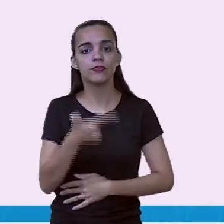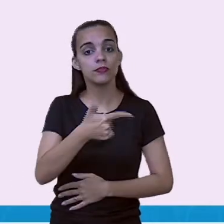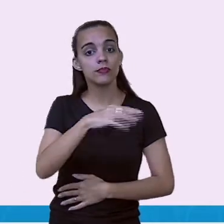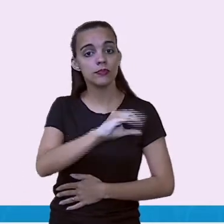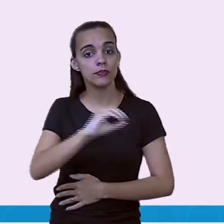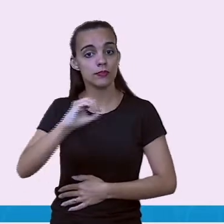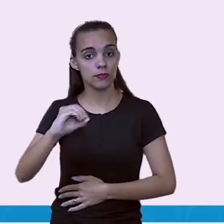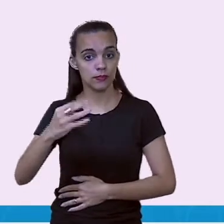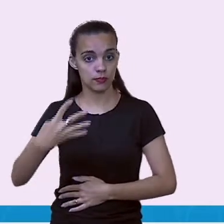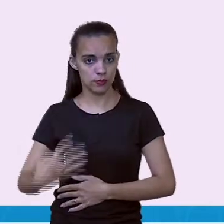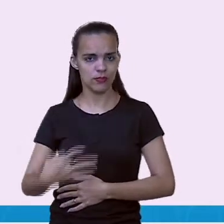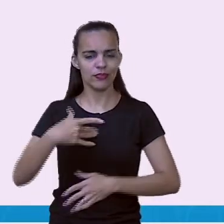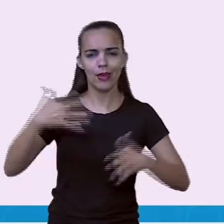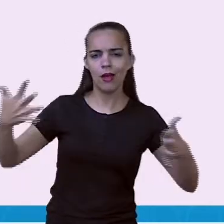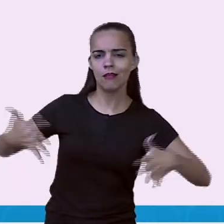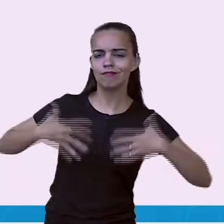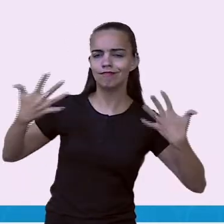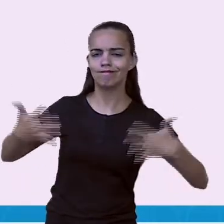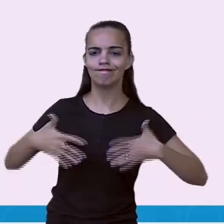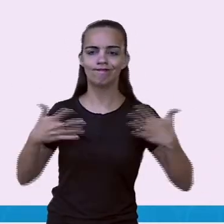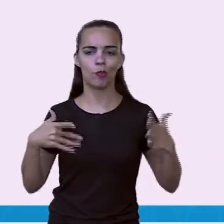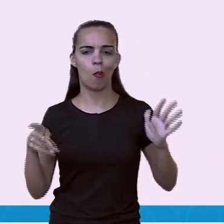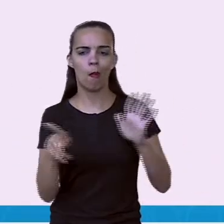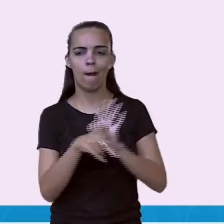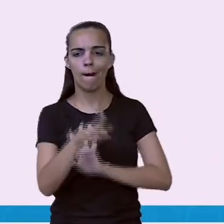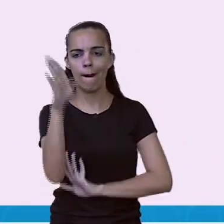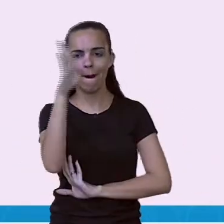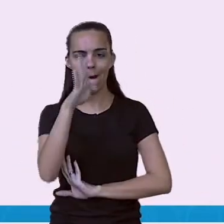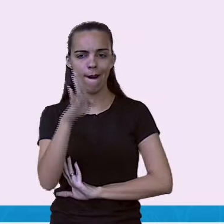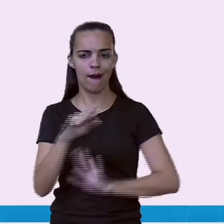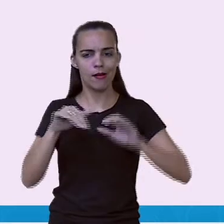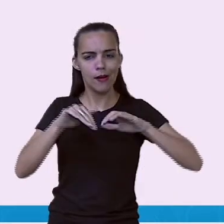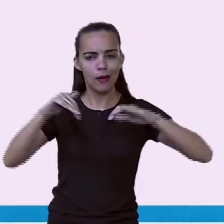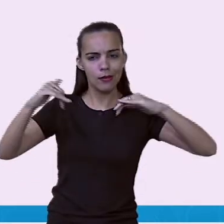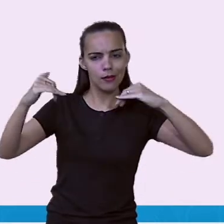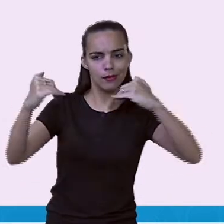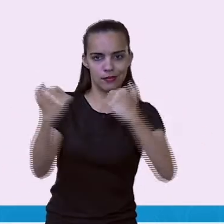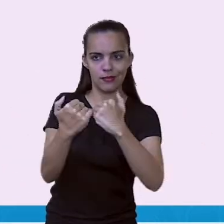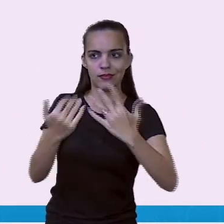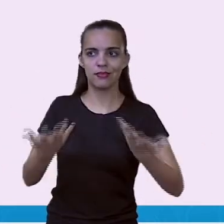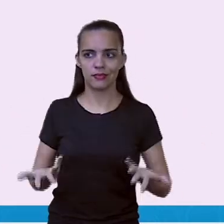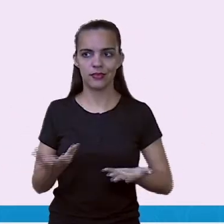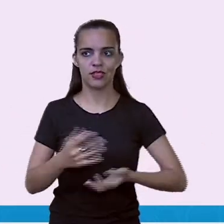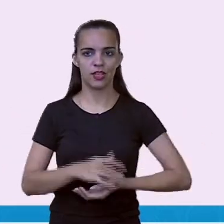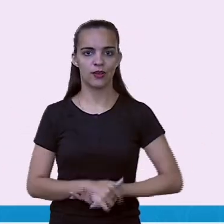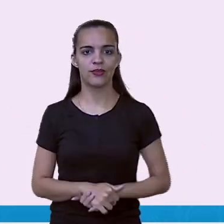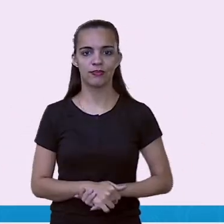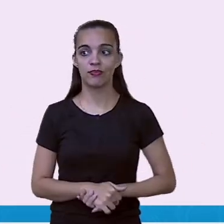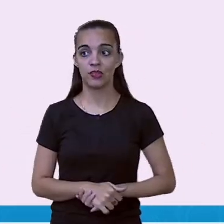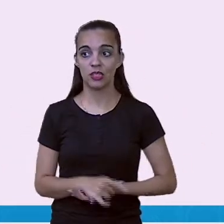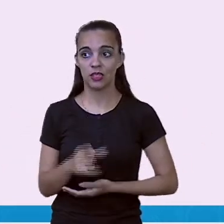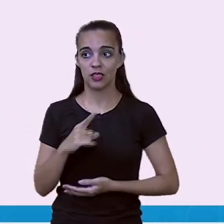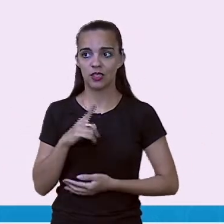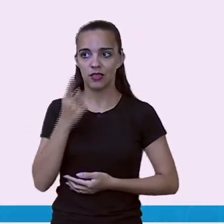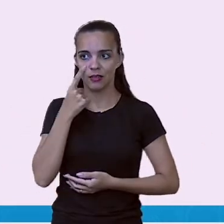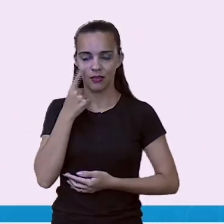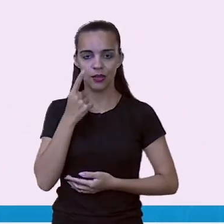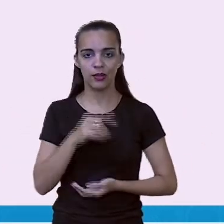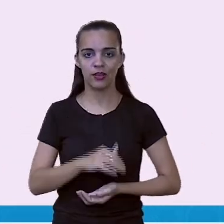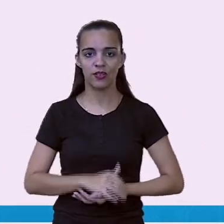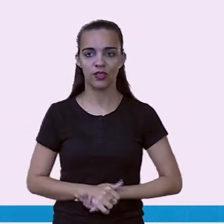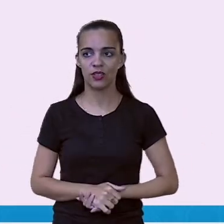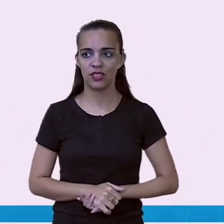2004, a alegria foi brasileira. Brasileira, viu, pessoal? Não confunda aí.